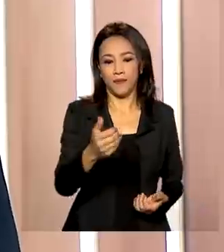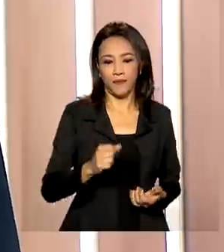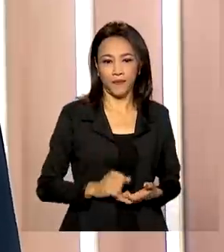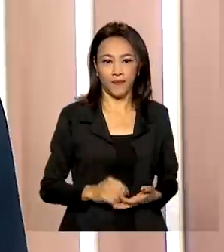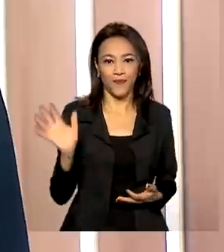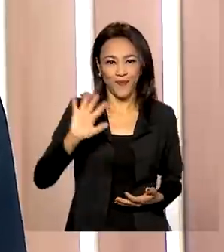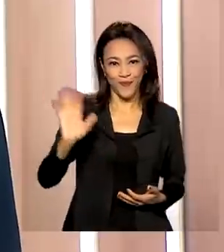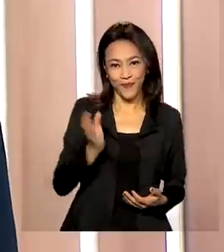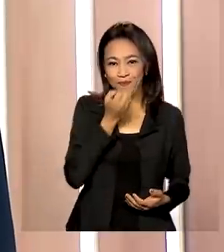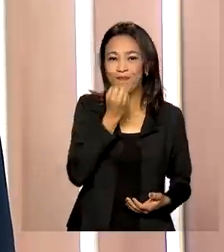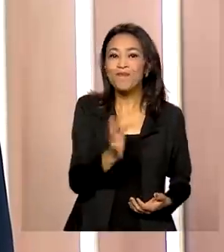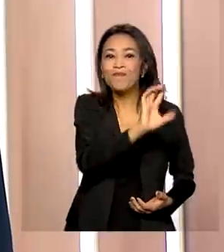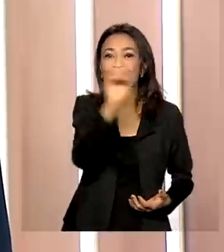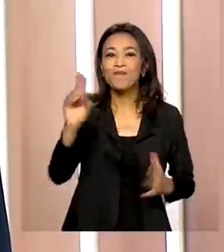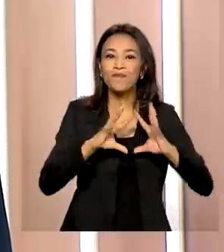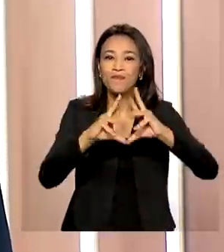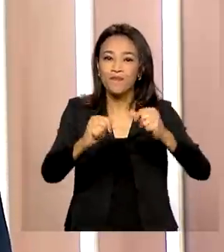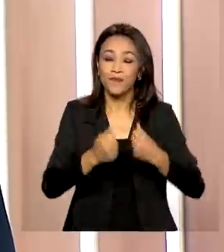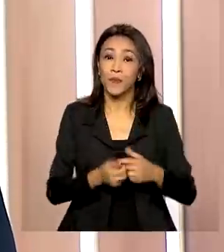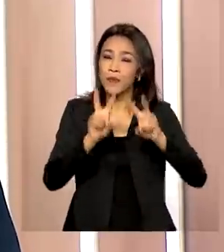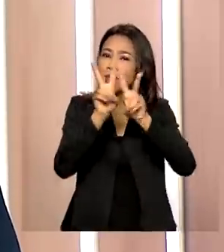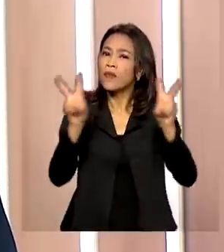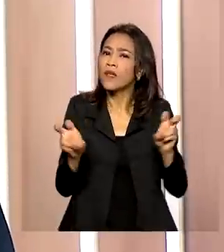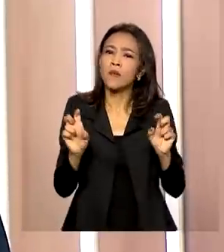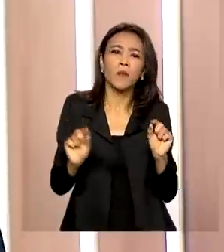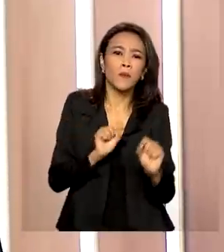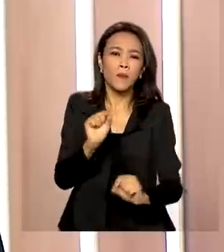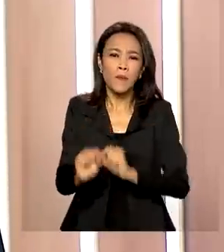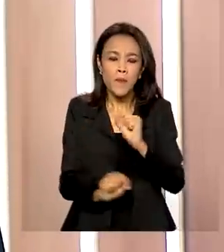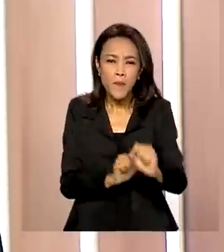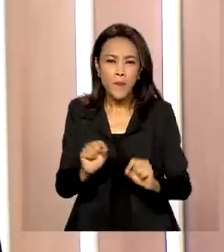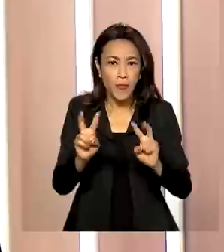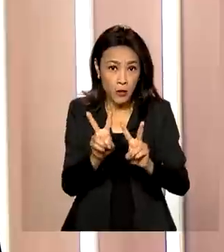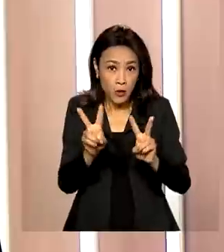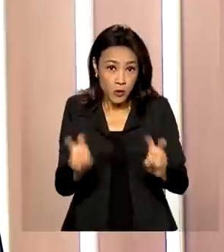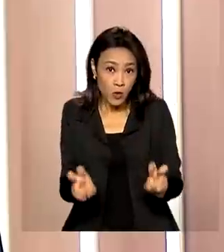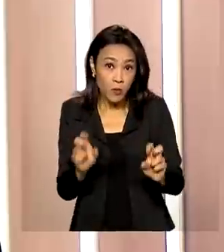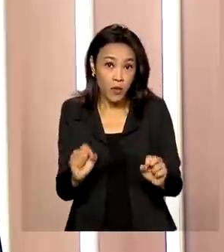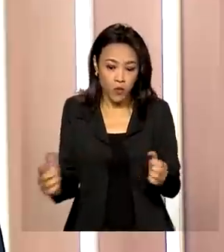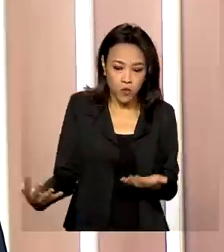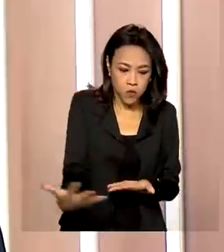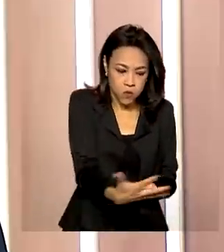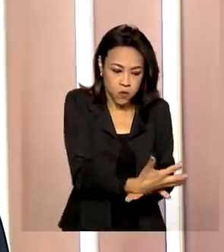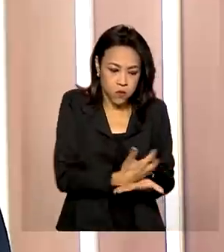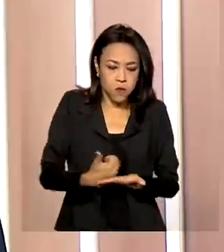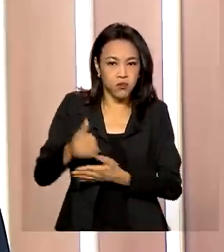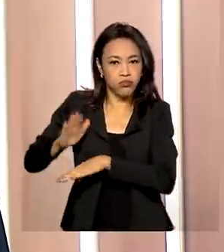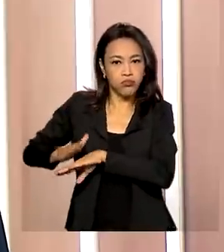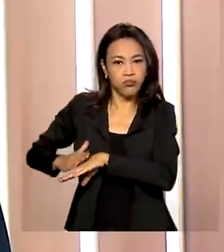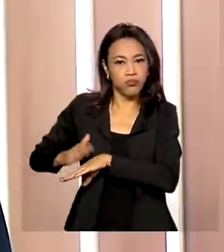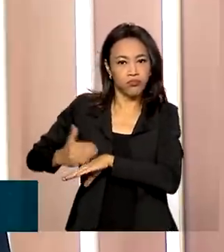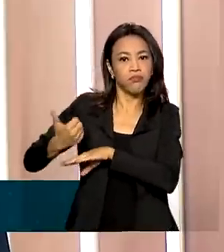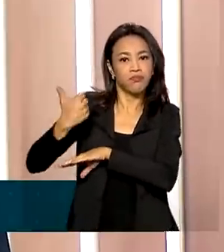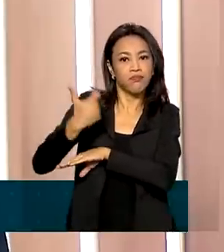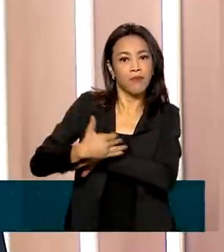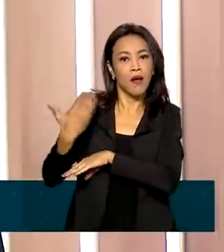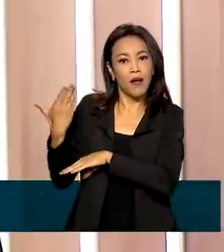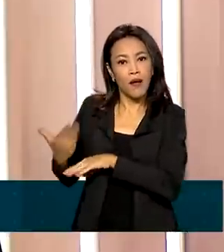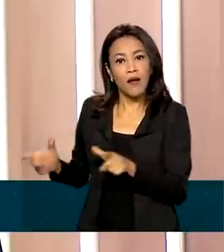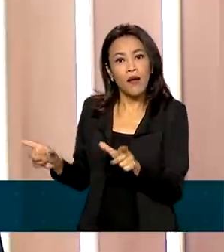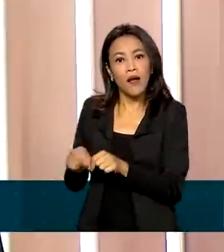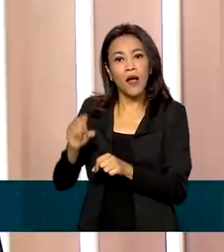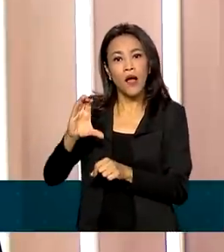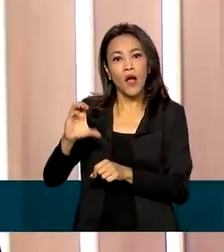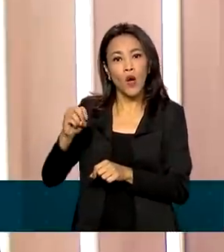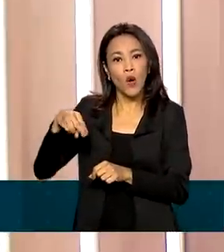Olá, bom dia a todos, o nosso tema de hoje é a previsão de safra de acordo com a Conab que fez a sua primeira estimativa para